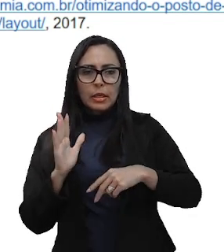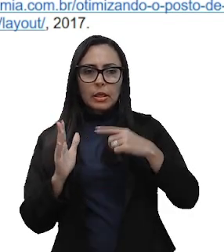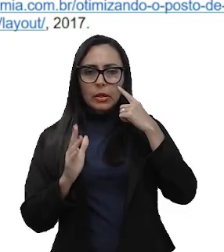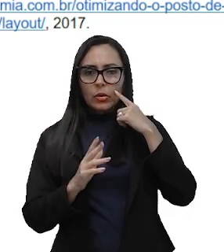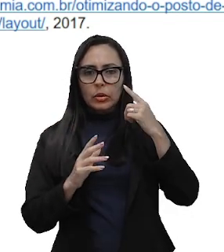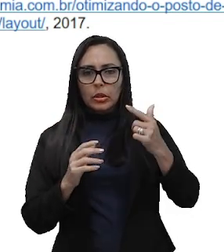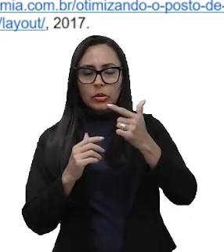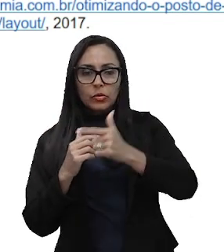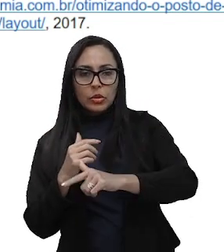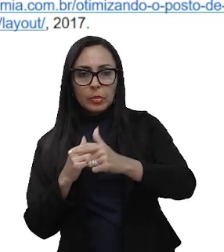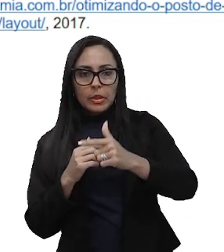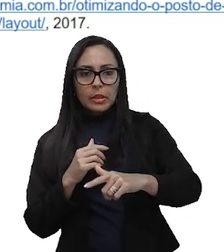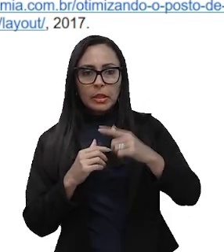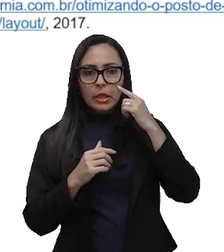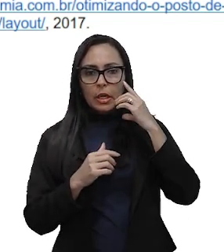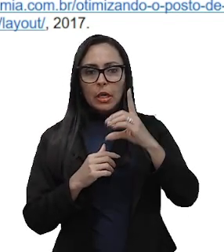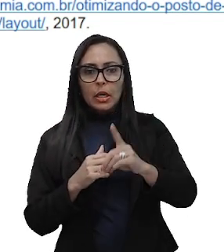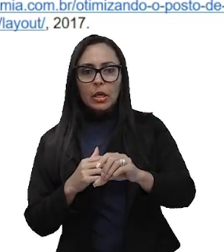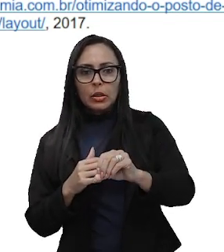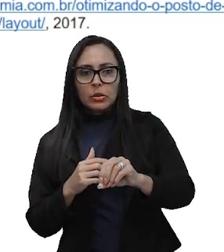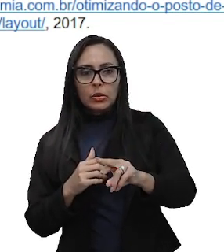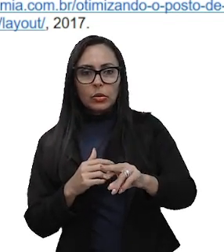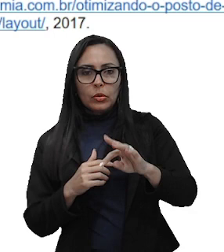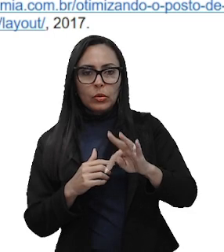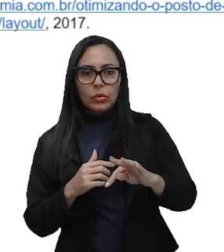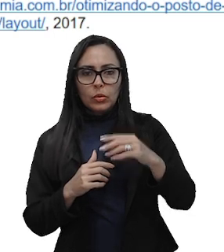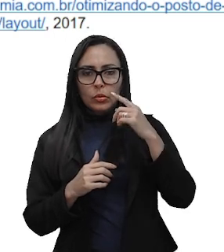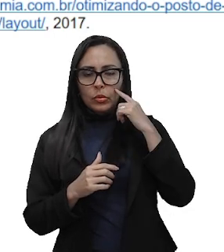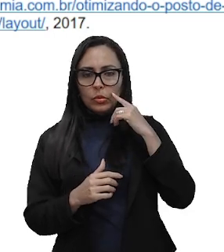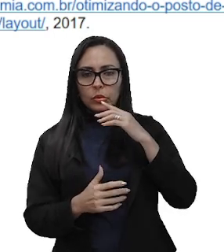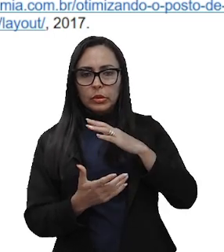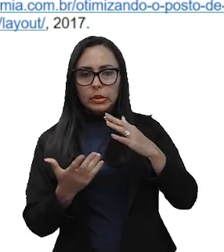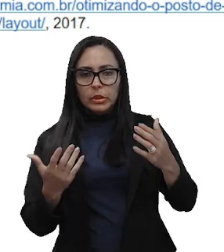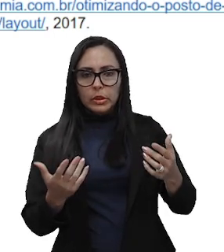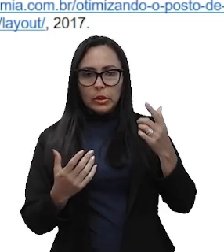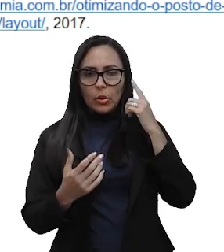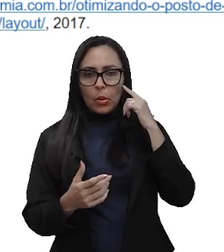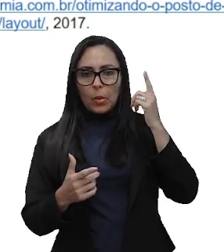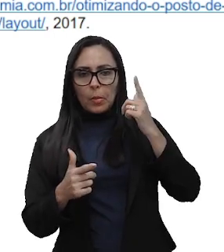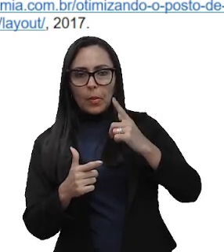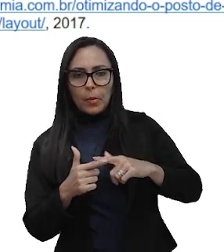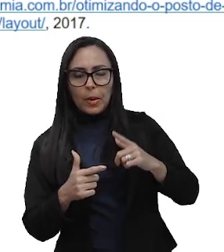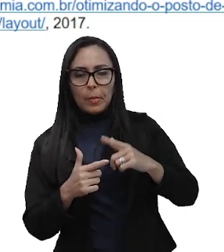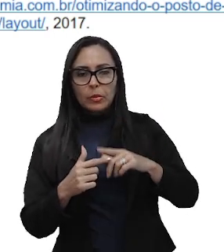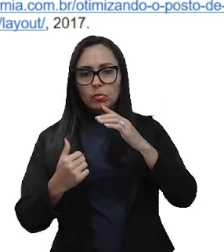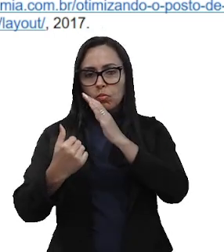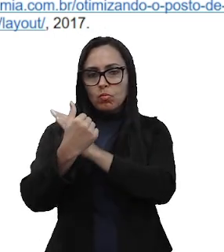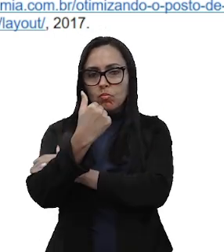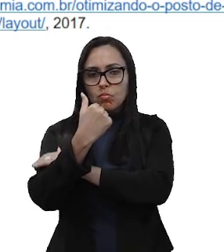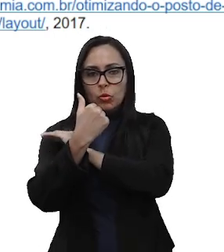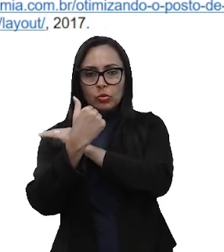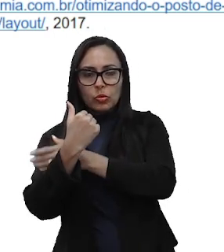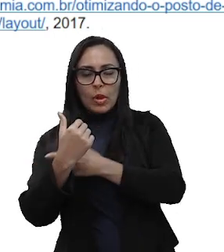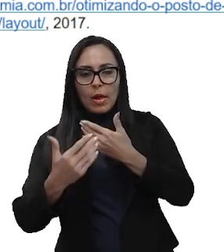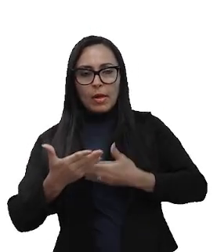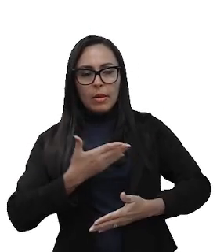esforço repetitivo e a DORT ou distúrbio osteomuscular relacionado ao trabalho.